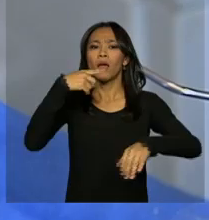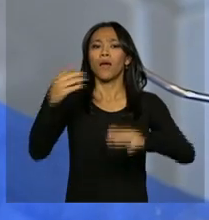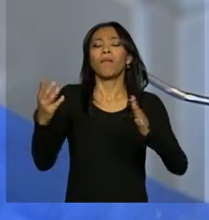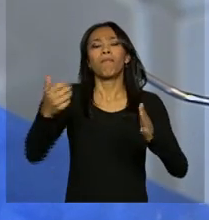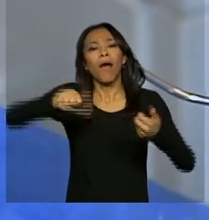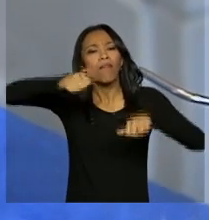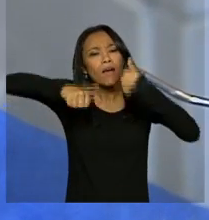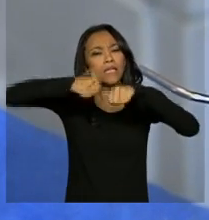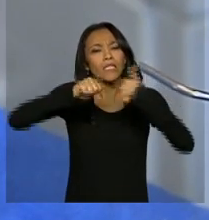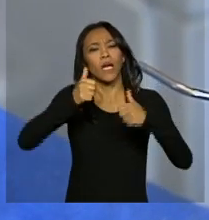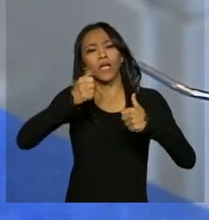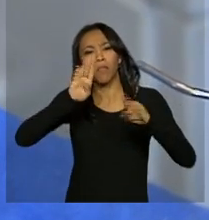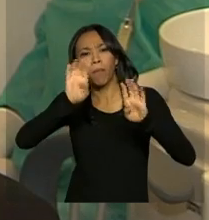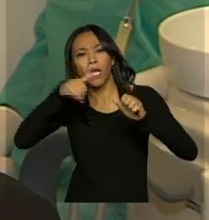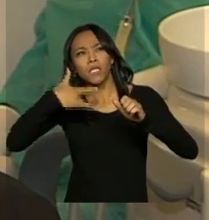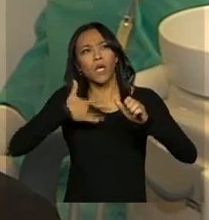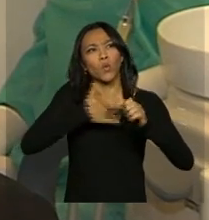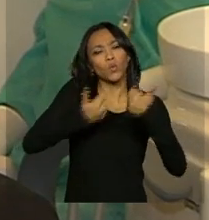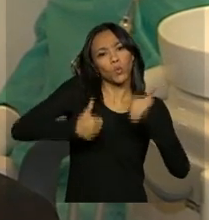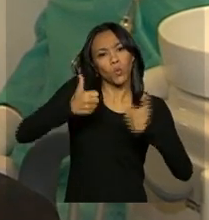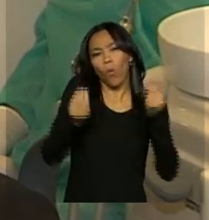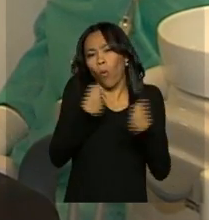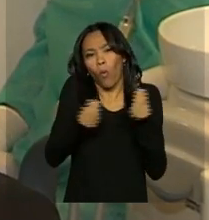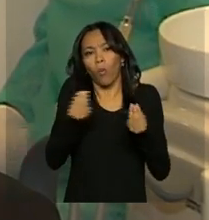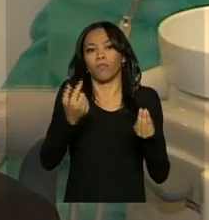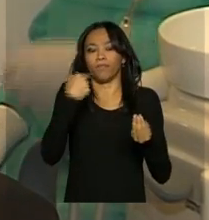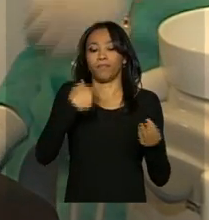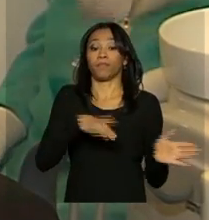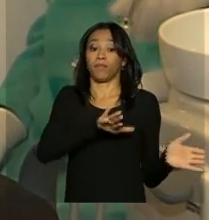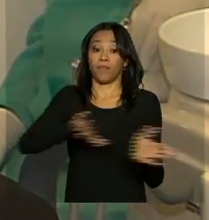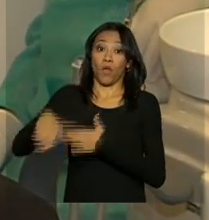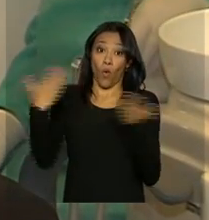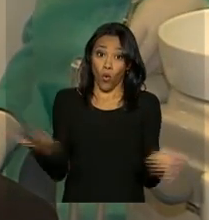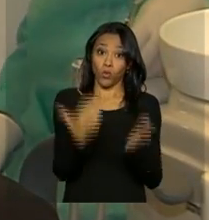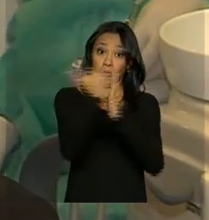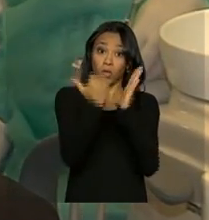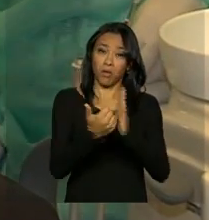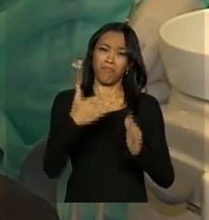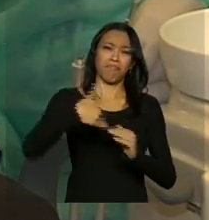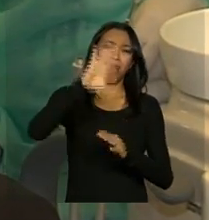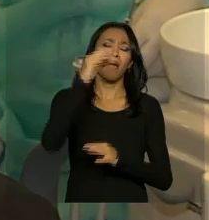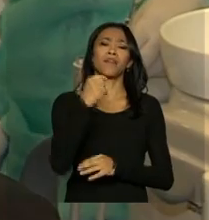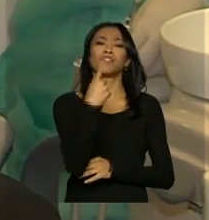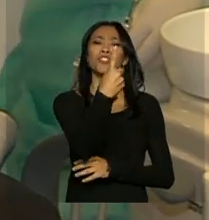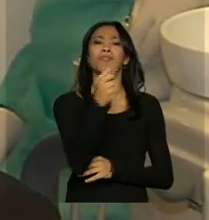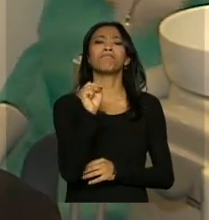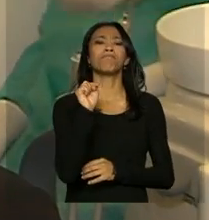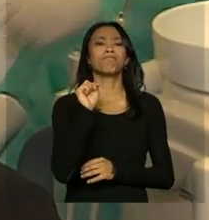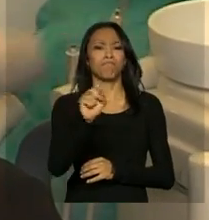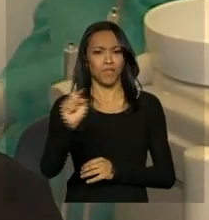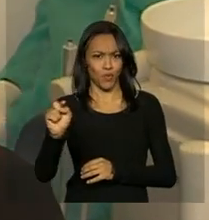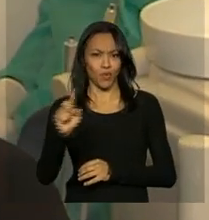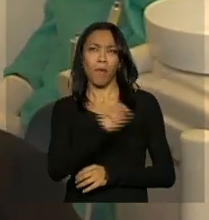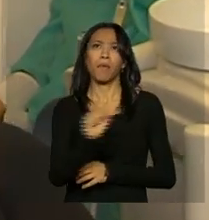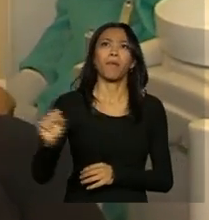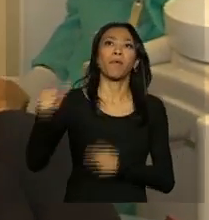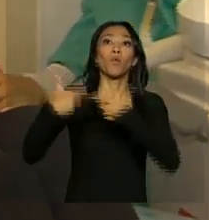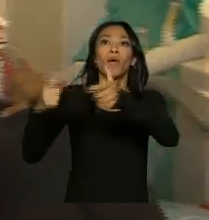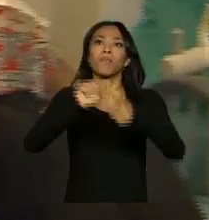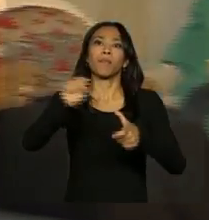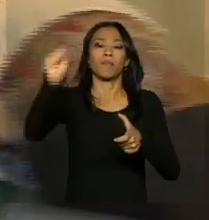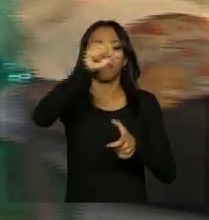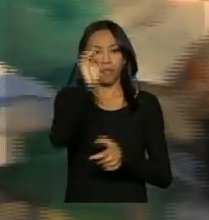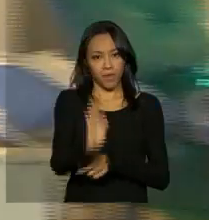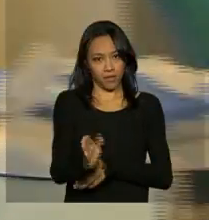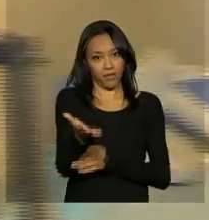a saúde bucal das crianças. O programa Brasil Sorridente tem hoje mais de 1.030 centros especializados como esse, espalhados